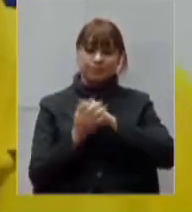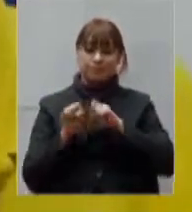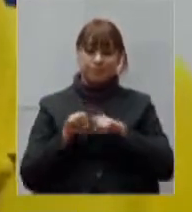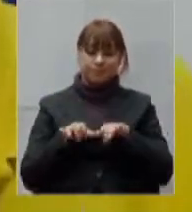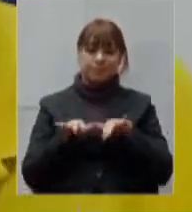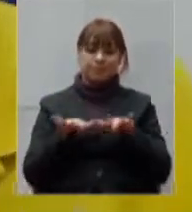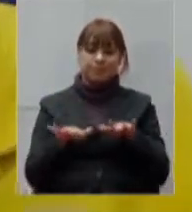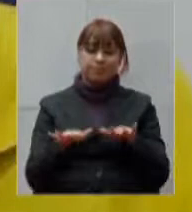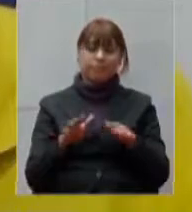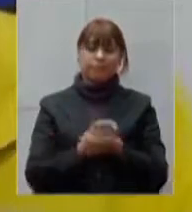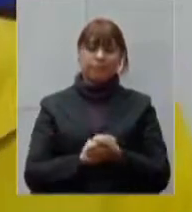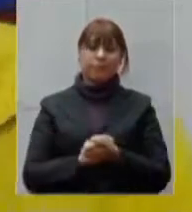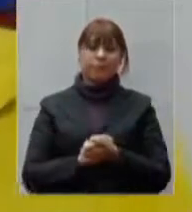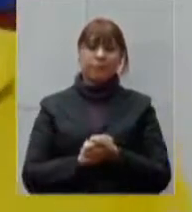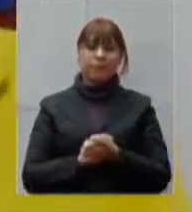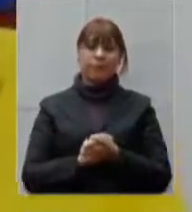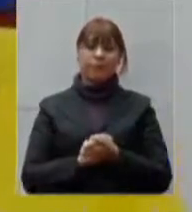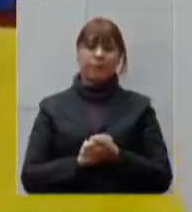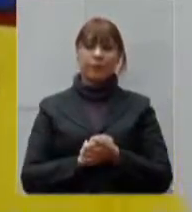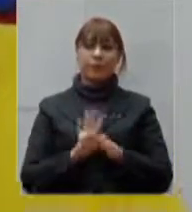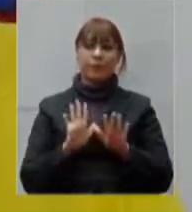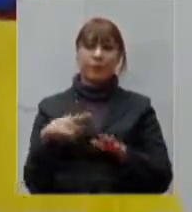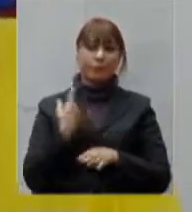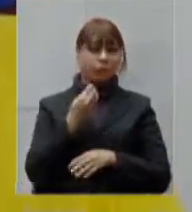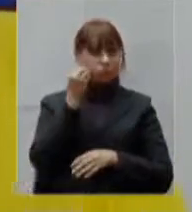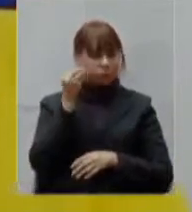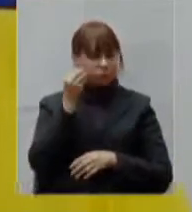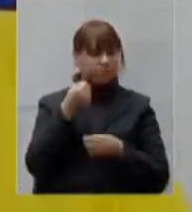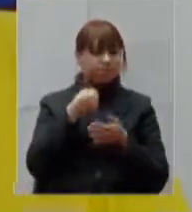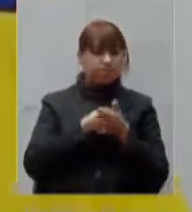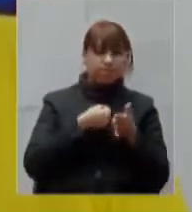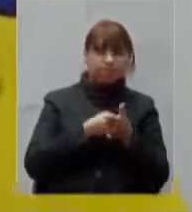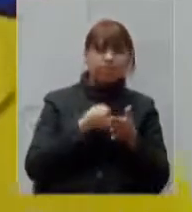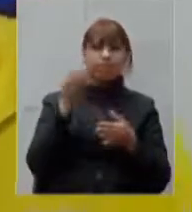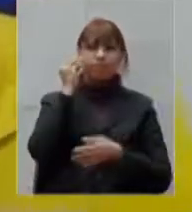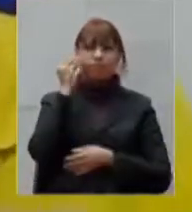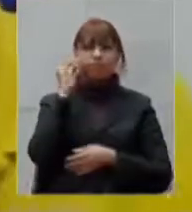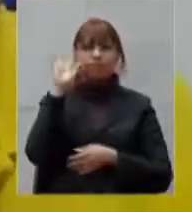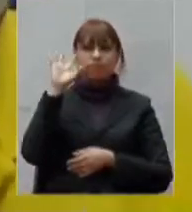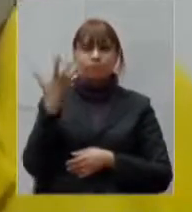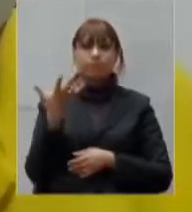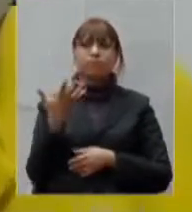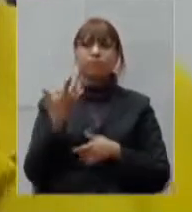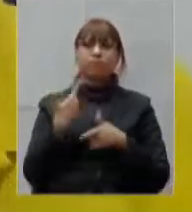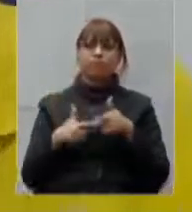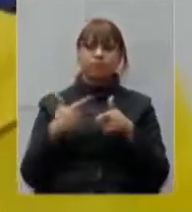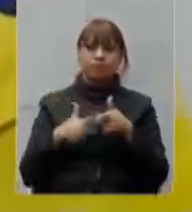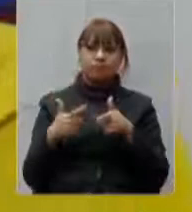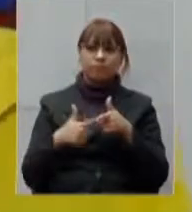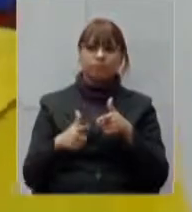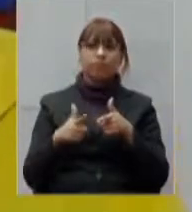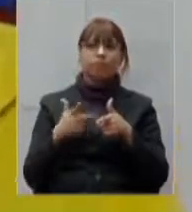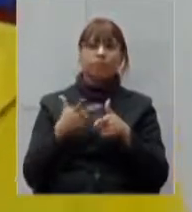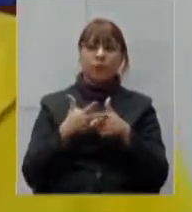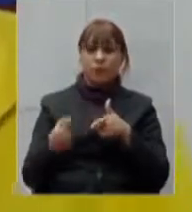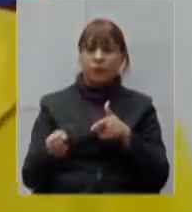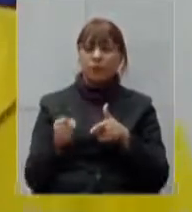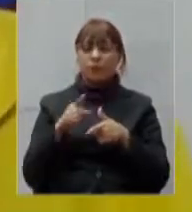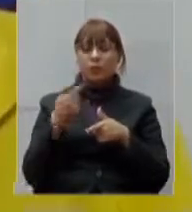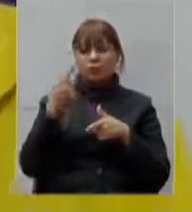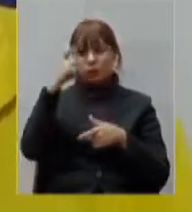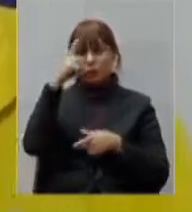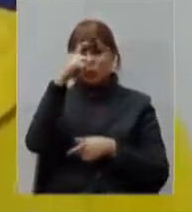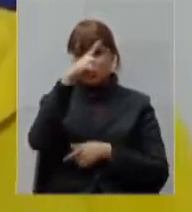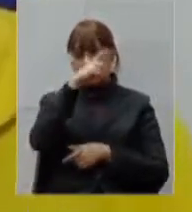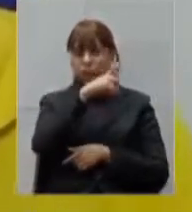fazer o nosso dever de casa e buscando aí solucionar esse momento e vencer essa dificuldade muito grande